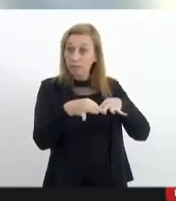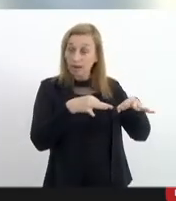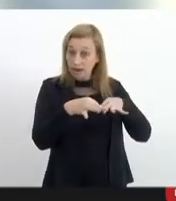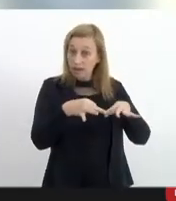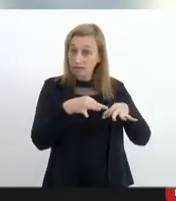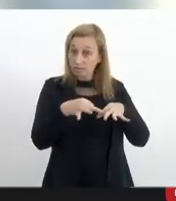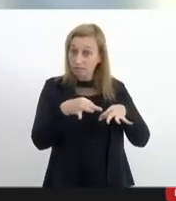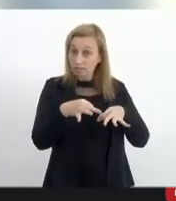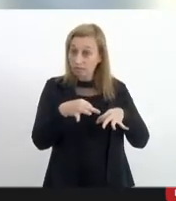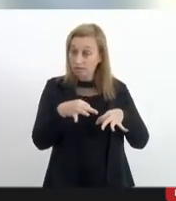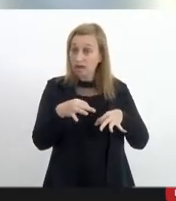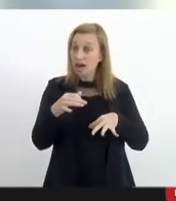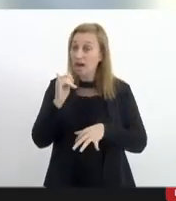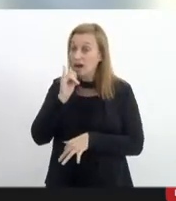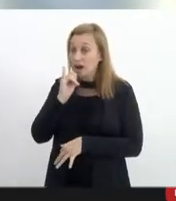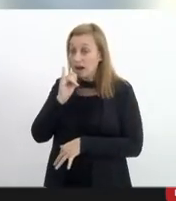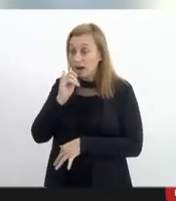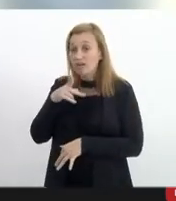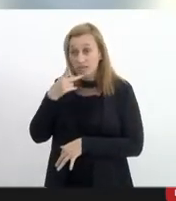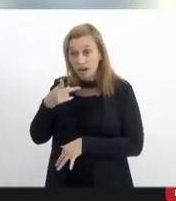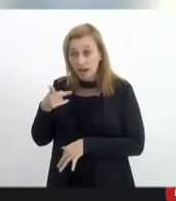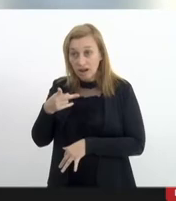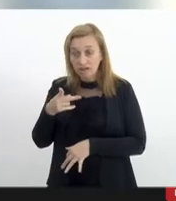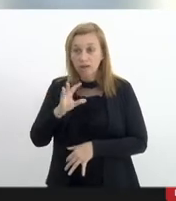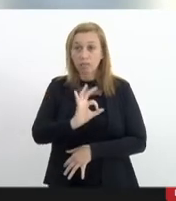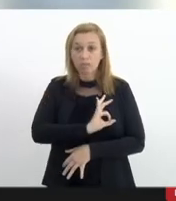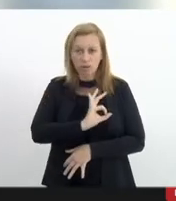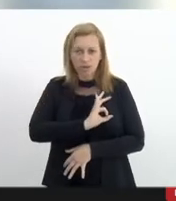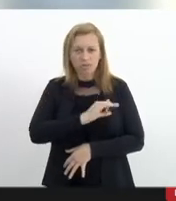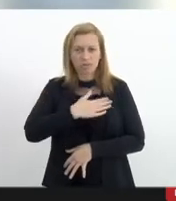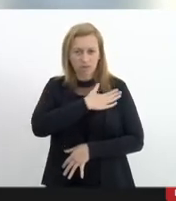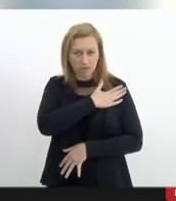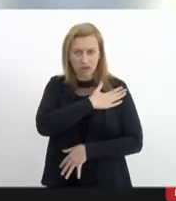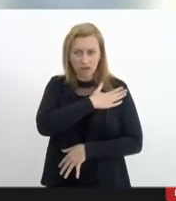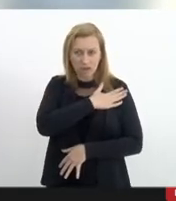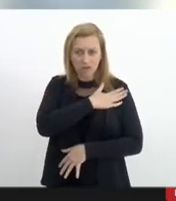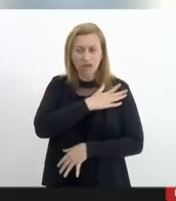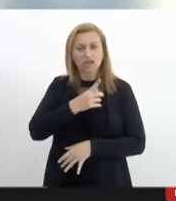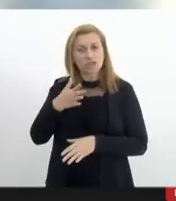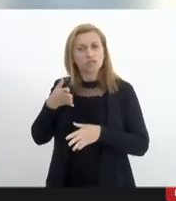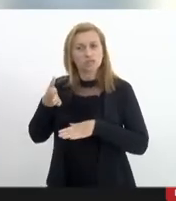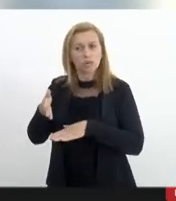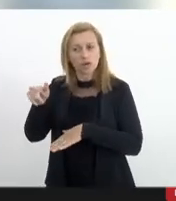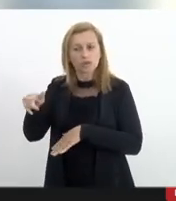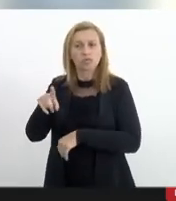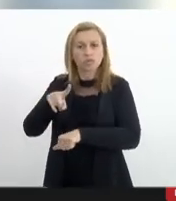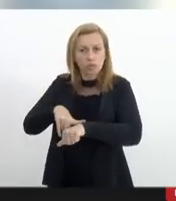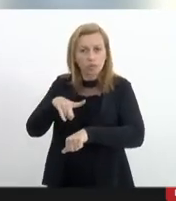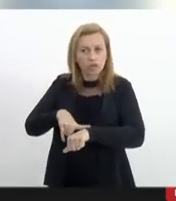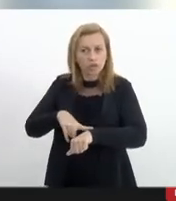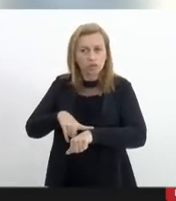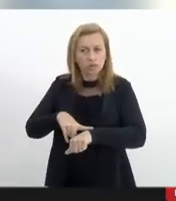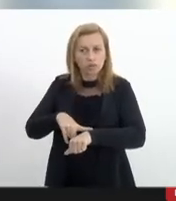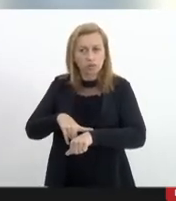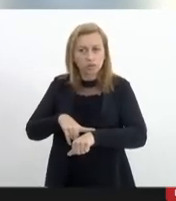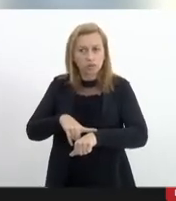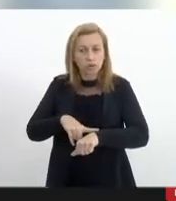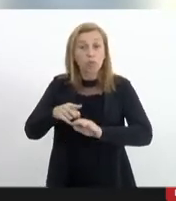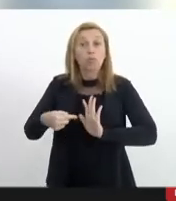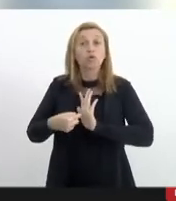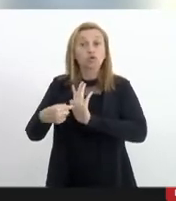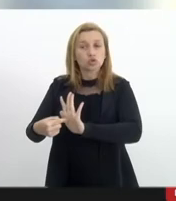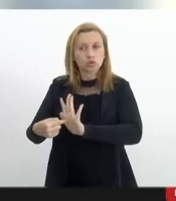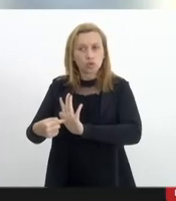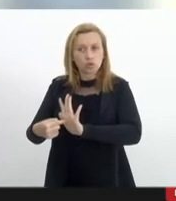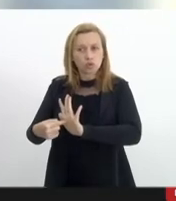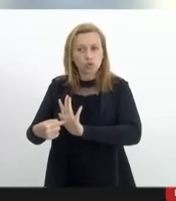uma operação em que a Polícia Militar foi coadjuvante a partir do momento em que a operação se mostrou